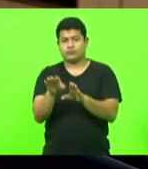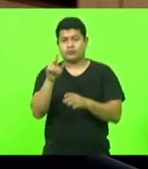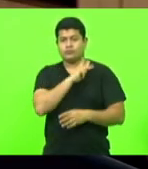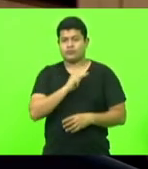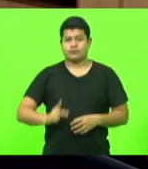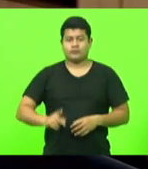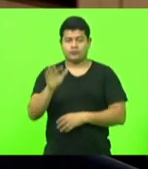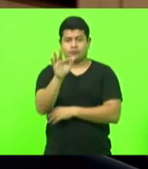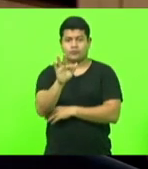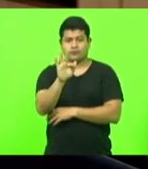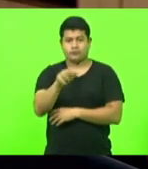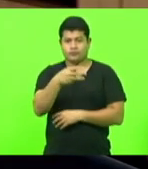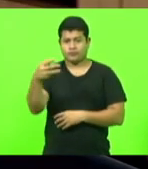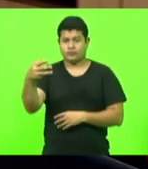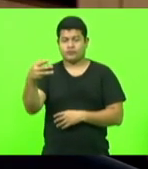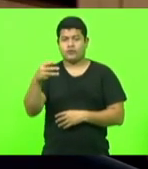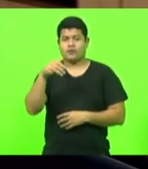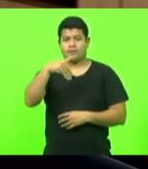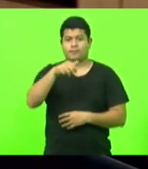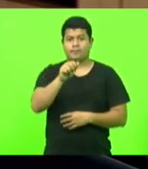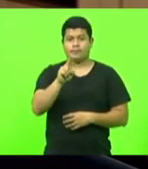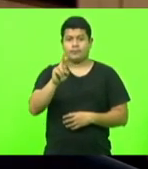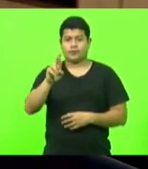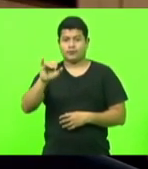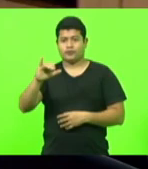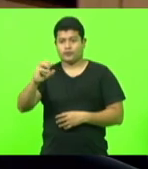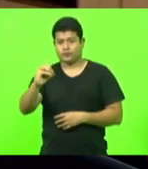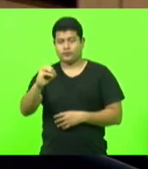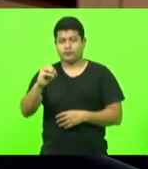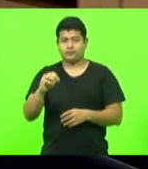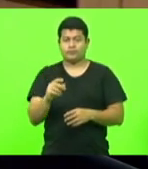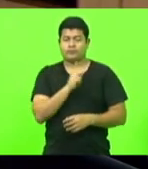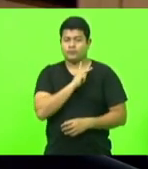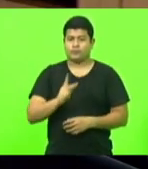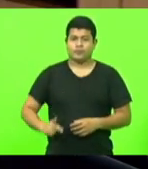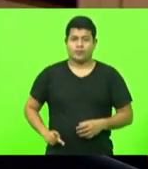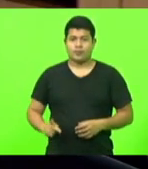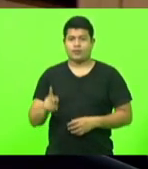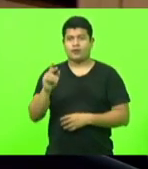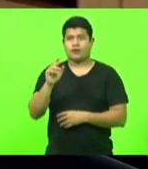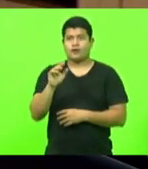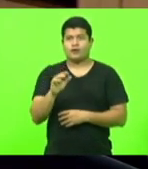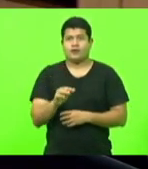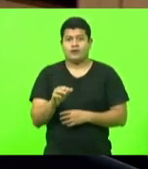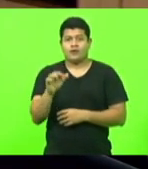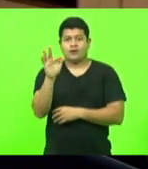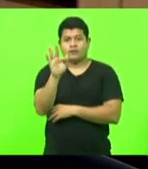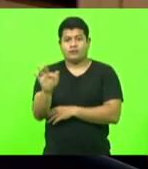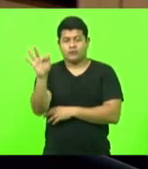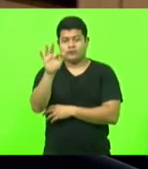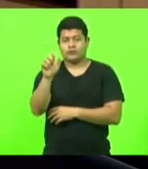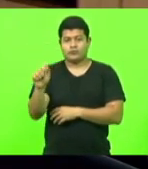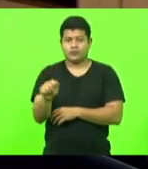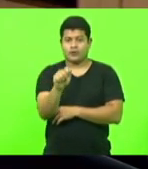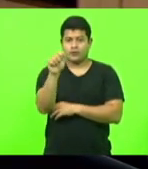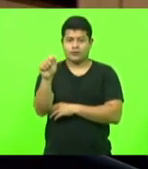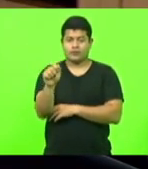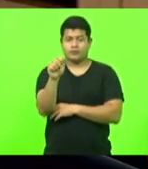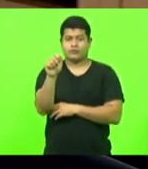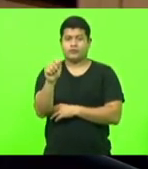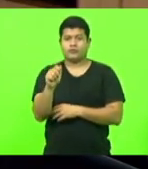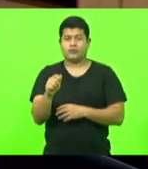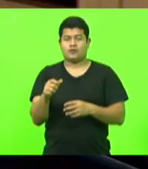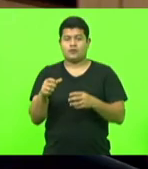Catarina, Fiesc, Mário César de Aguiar. Sra. Presidente da Federação das Associações de Micro e Pequenas Empresas de Santa Catarina,